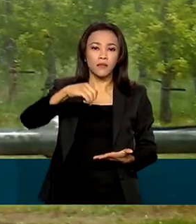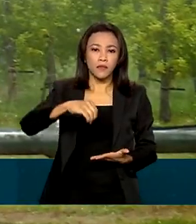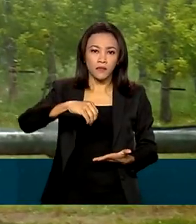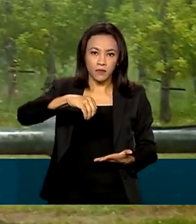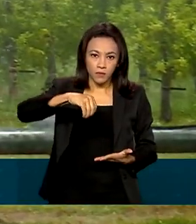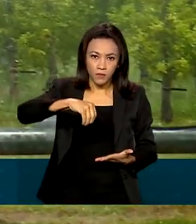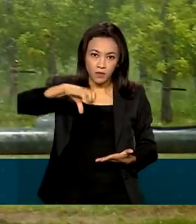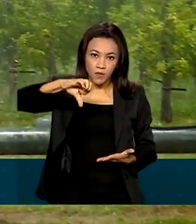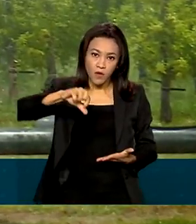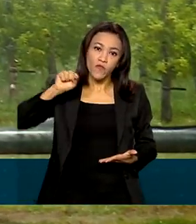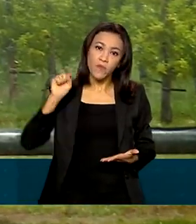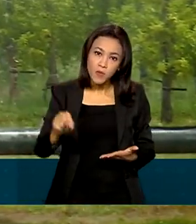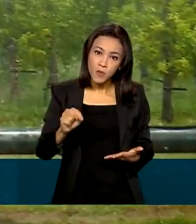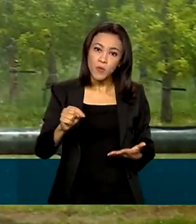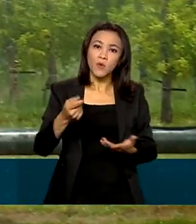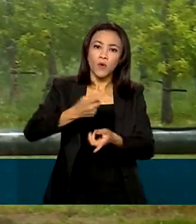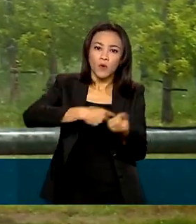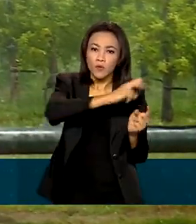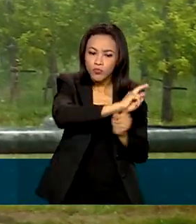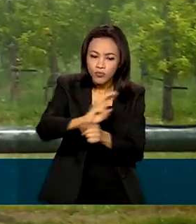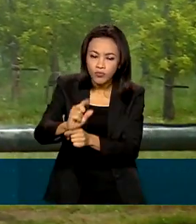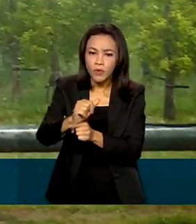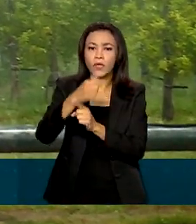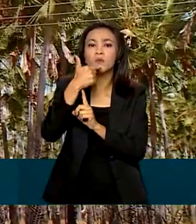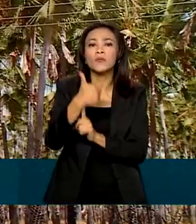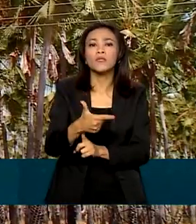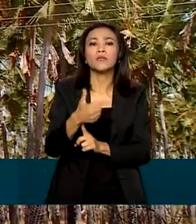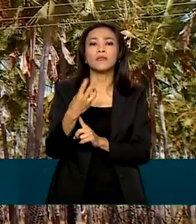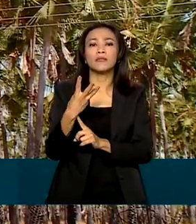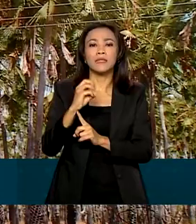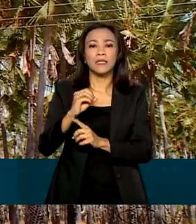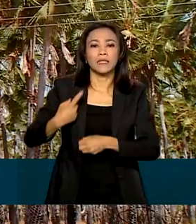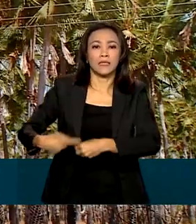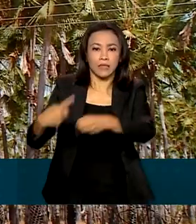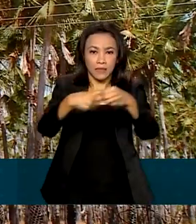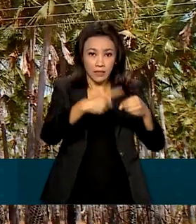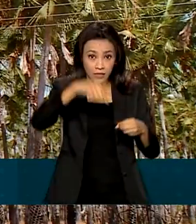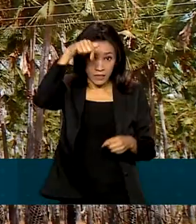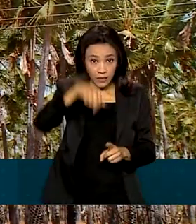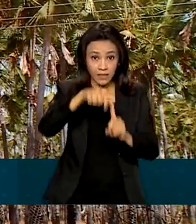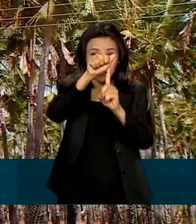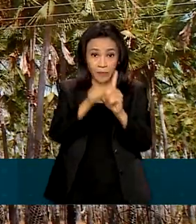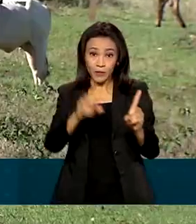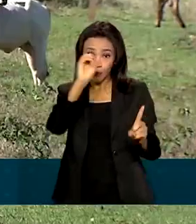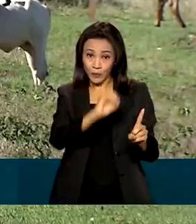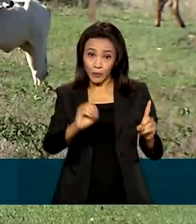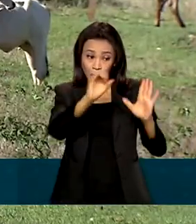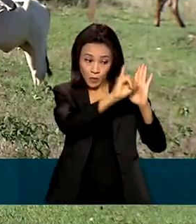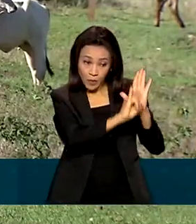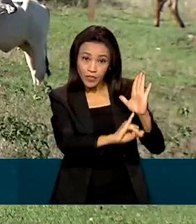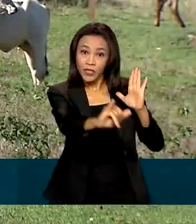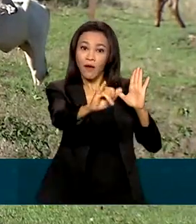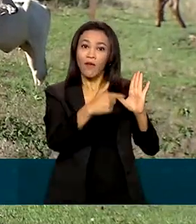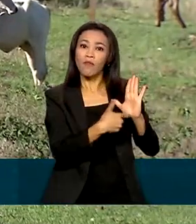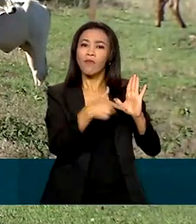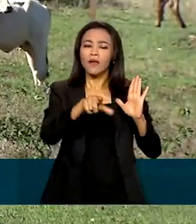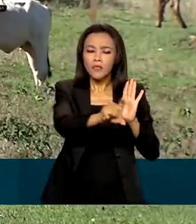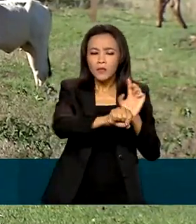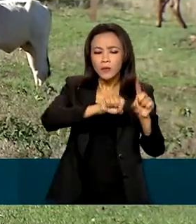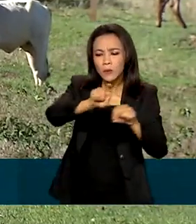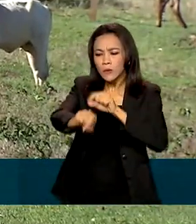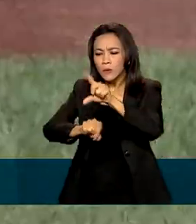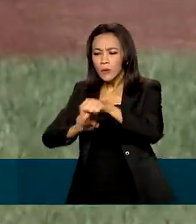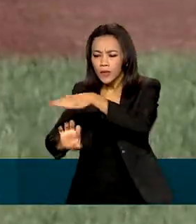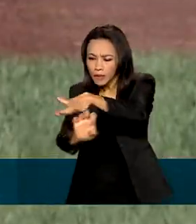operações de crédito em 230 municípios. E neste mês de outubro, um edital vai selecionar startups